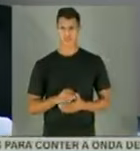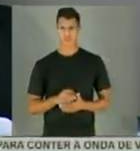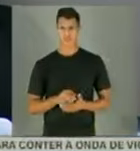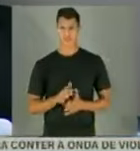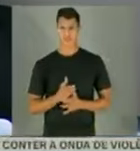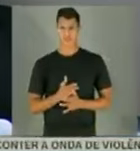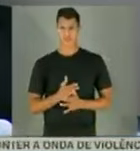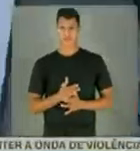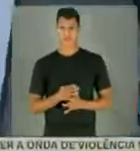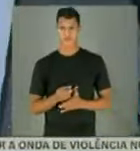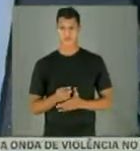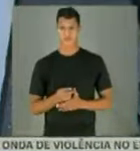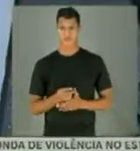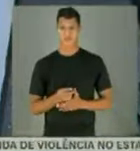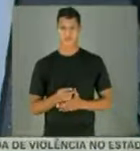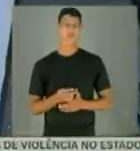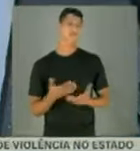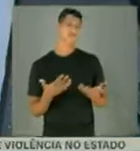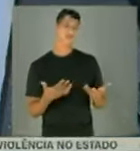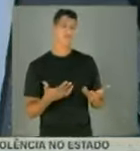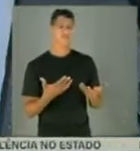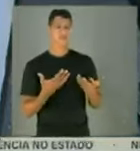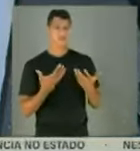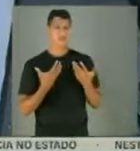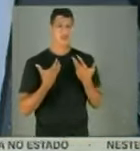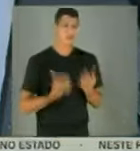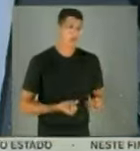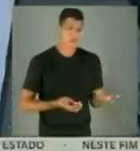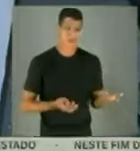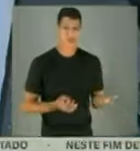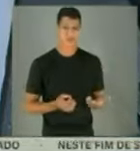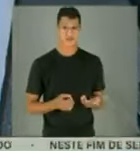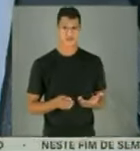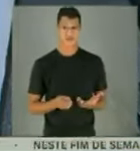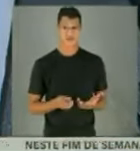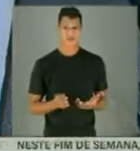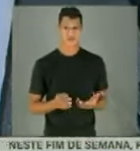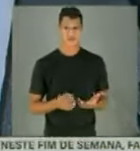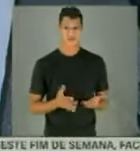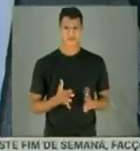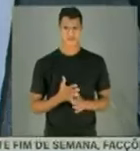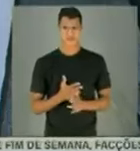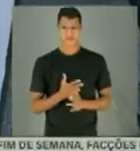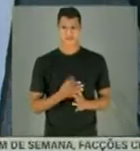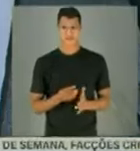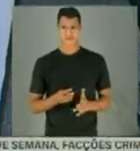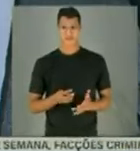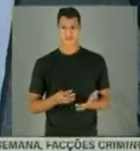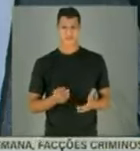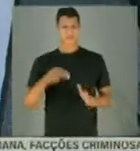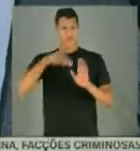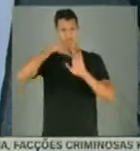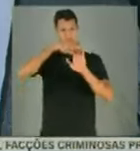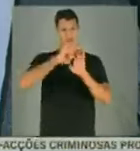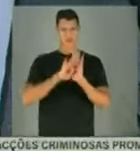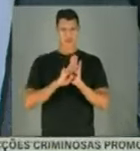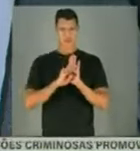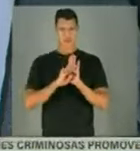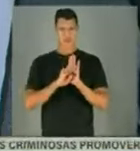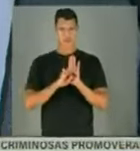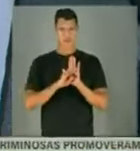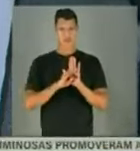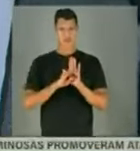Isso é meio que inaceitável. Mas essa nota técnica... Vivo de um ministro da saúde, infelizmente. Essa nota técnica, ela